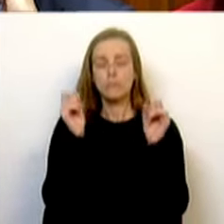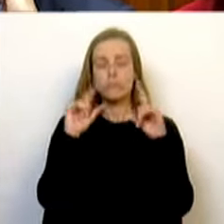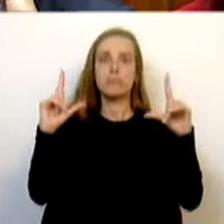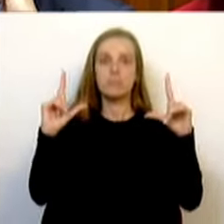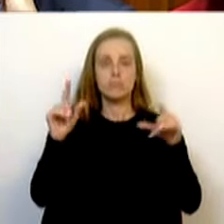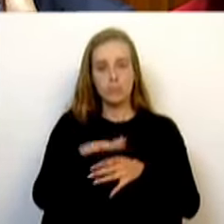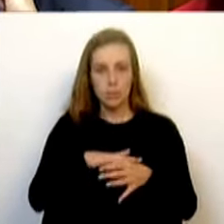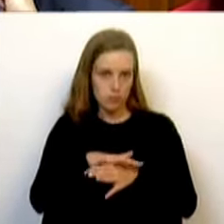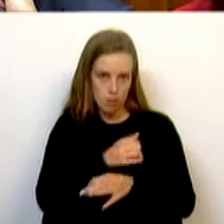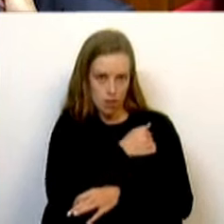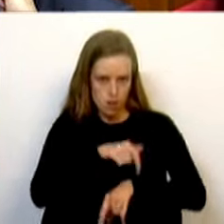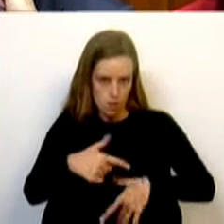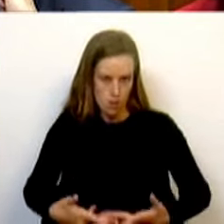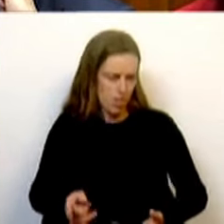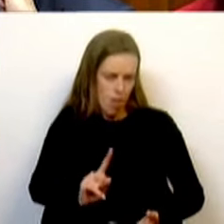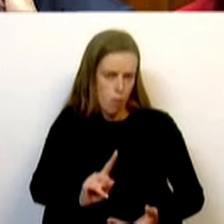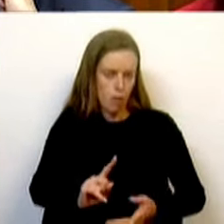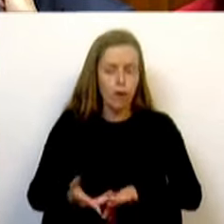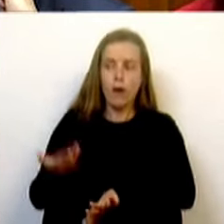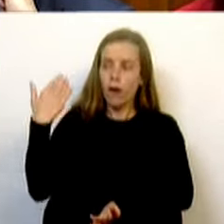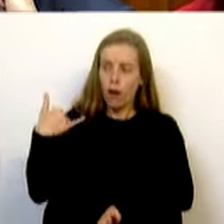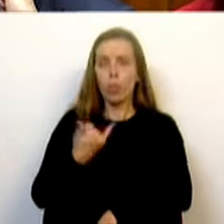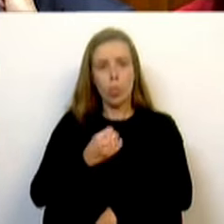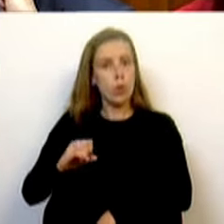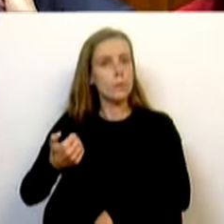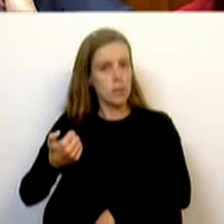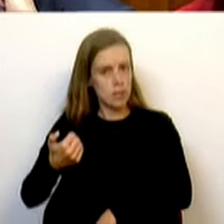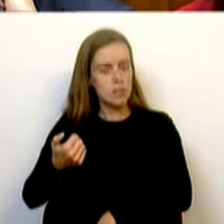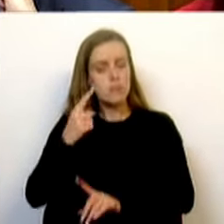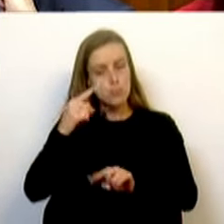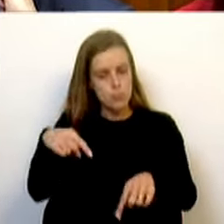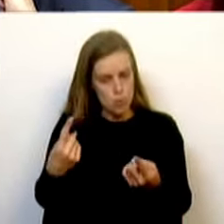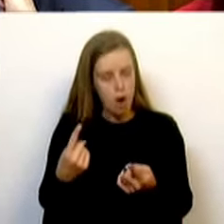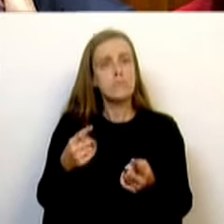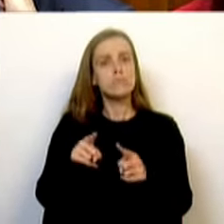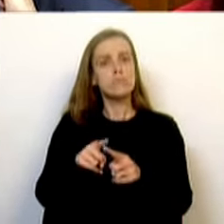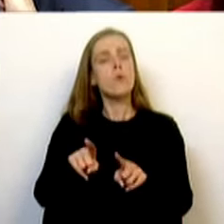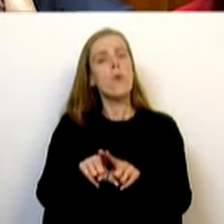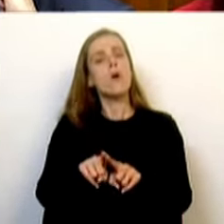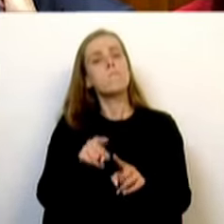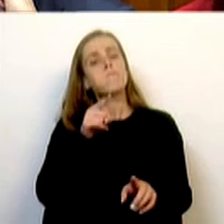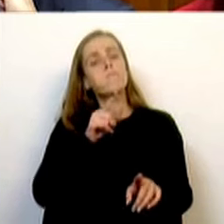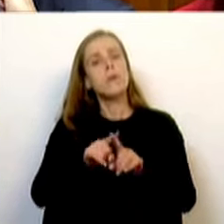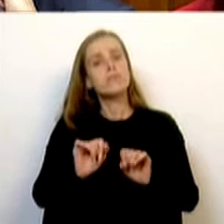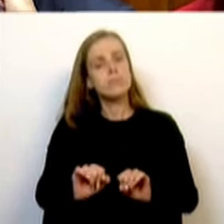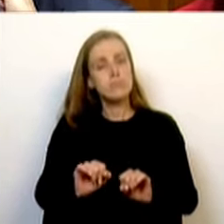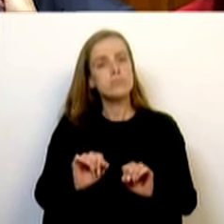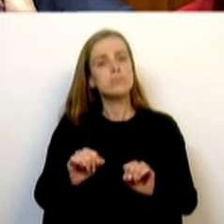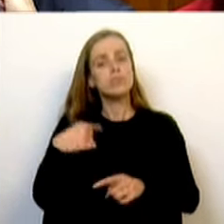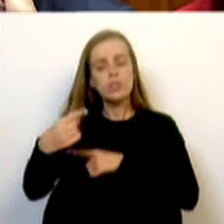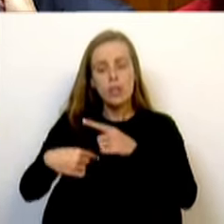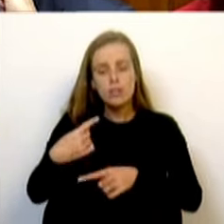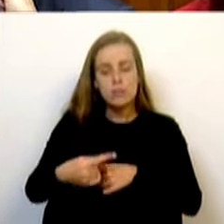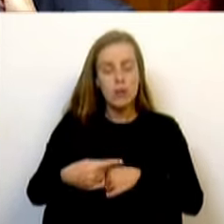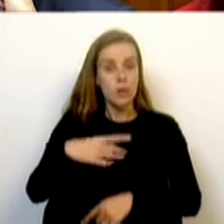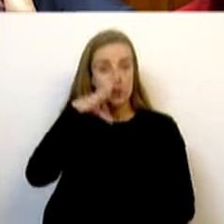habitação. Nós, em 2015, apresentámos a necessidade de termos uma nova geração de políticas de habitação. Sr. Deputado, não sei